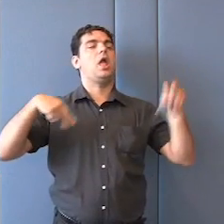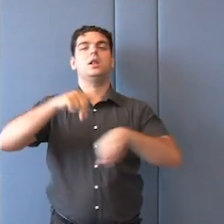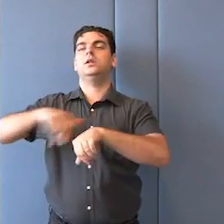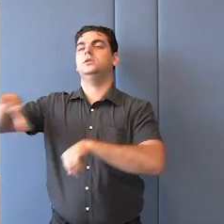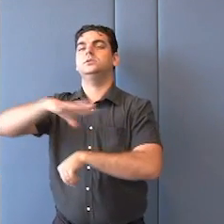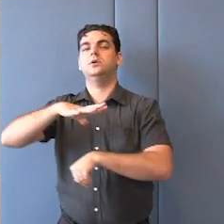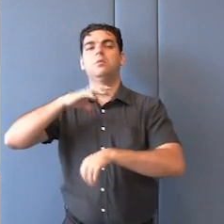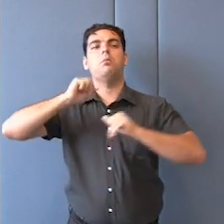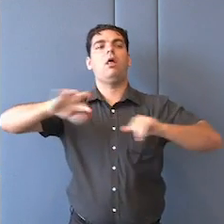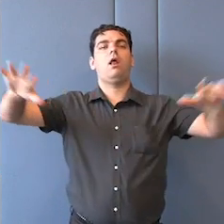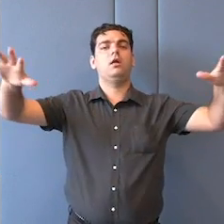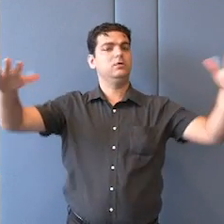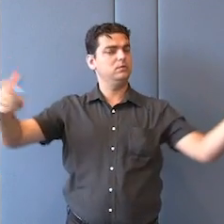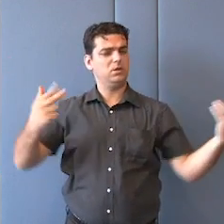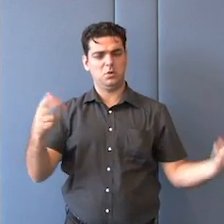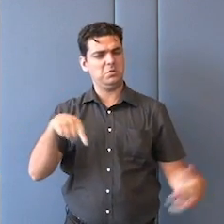Acho que nenhuma região,